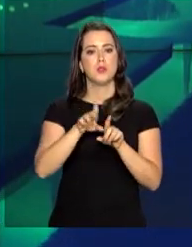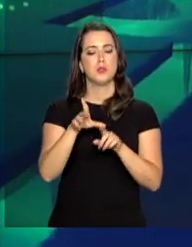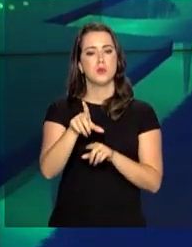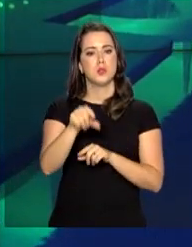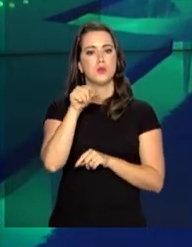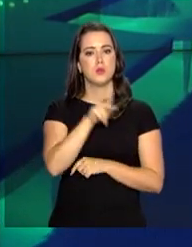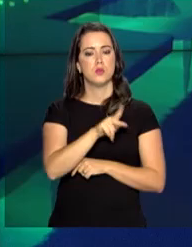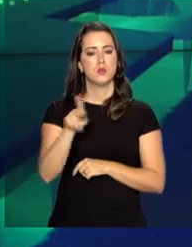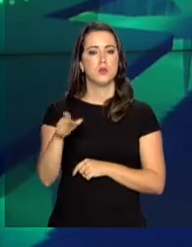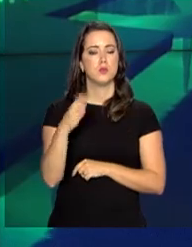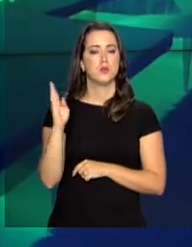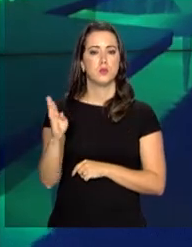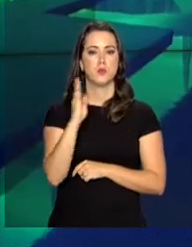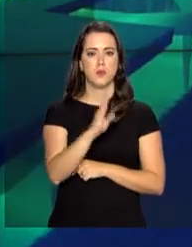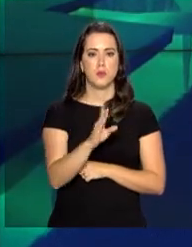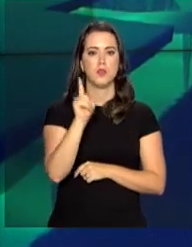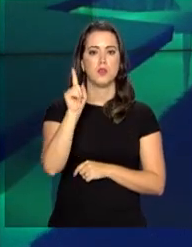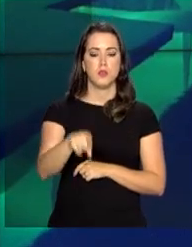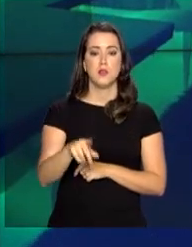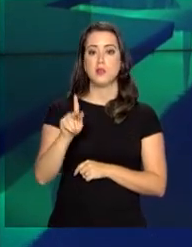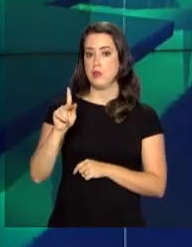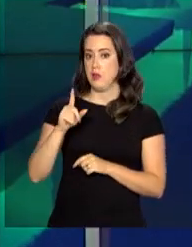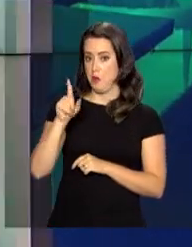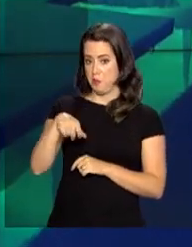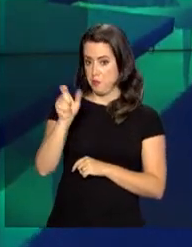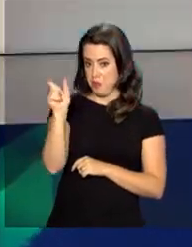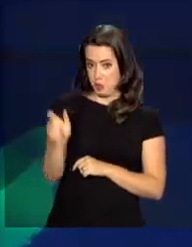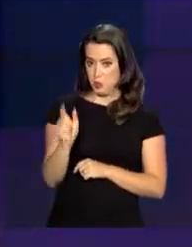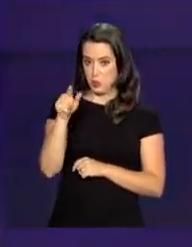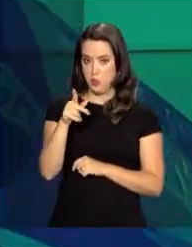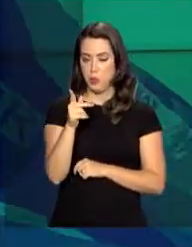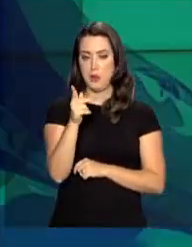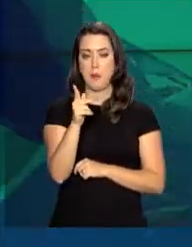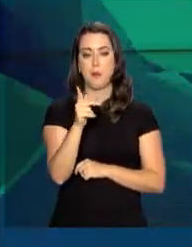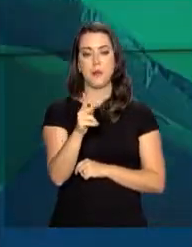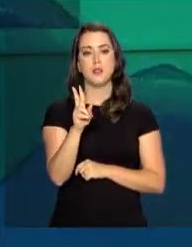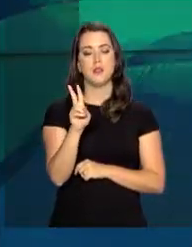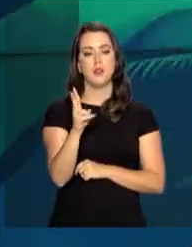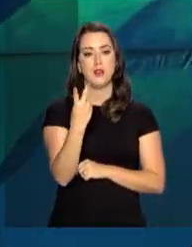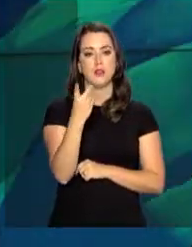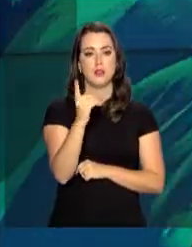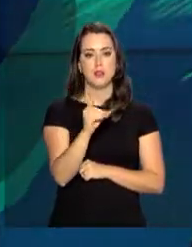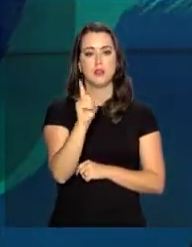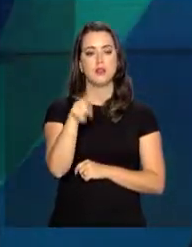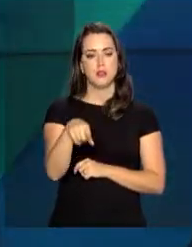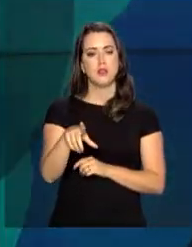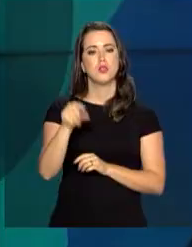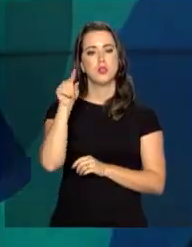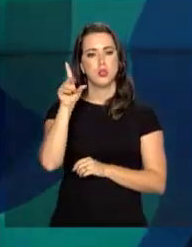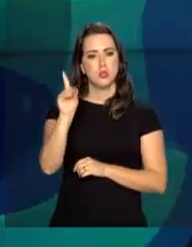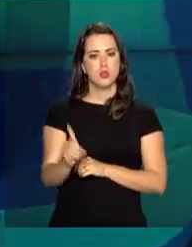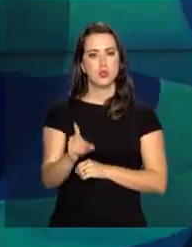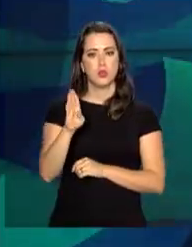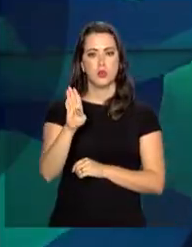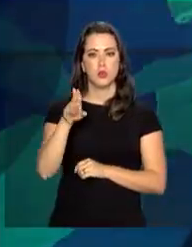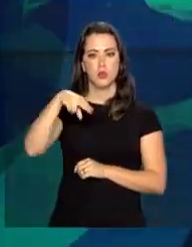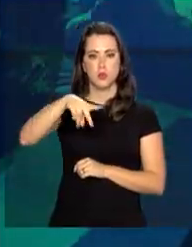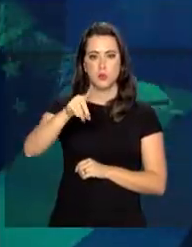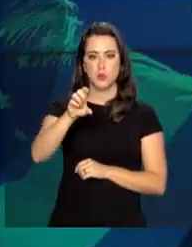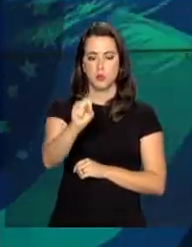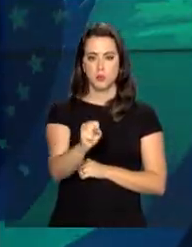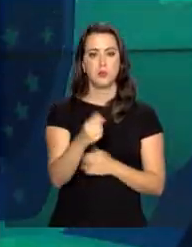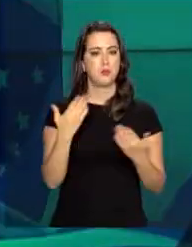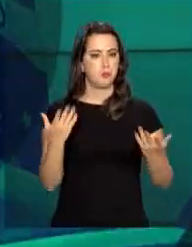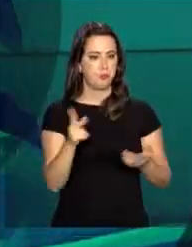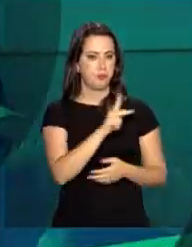o Banco do Brasil. Novaes é PHD em economia e já foi diretor do BNDES. Para a presidência da Caixa